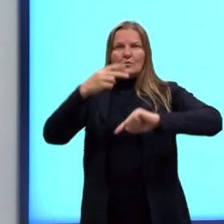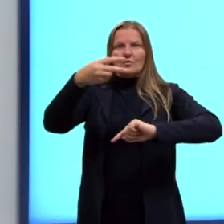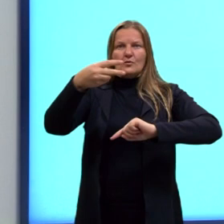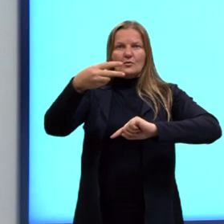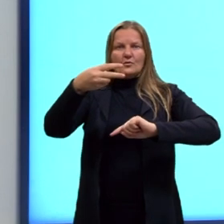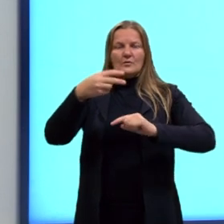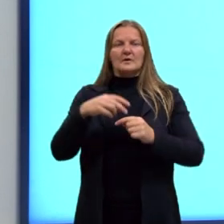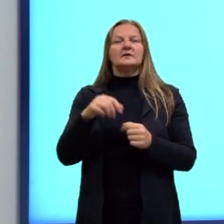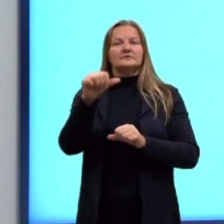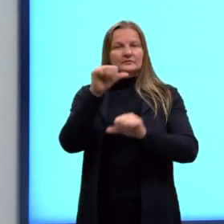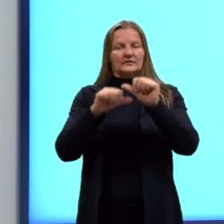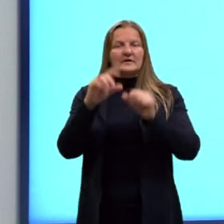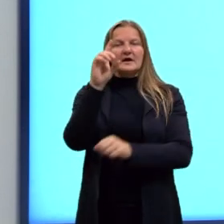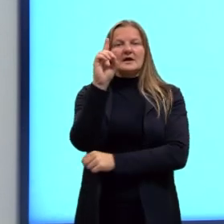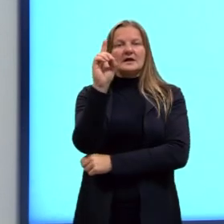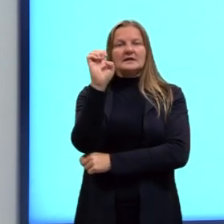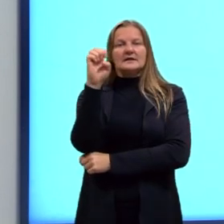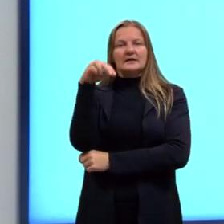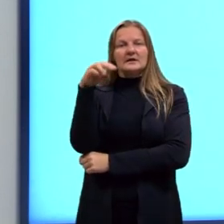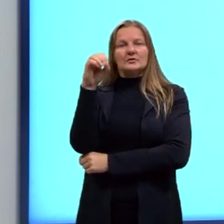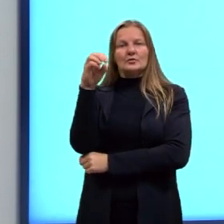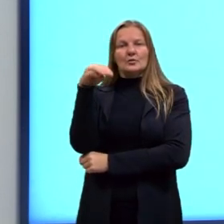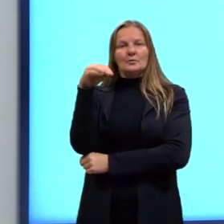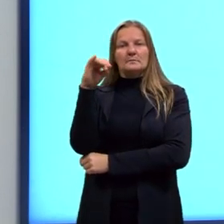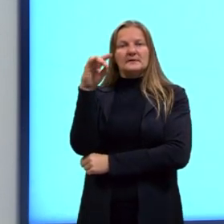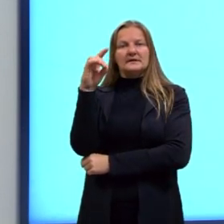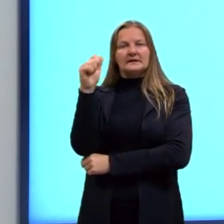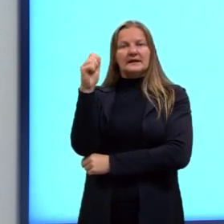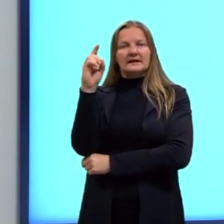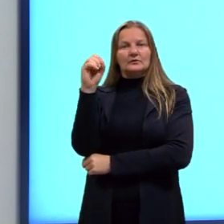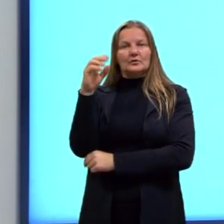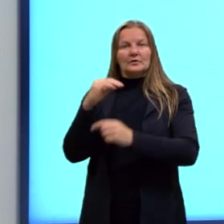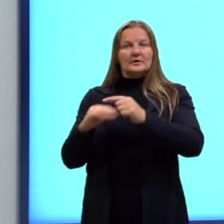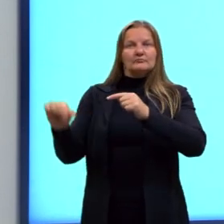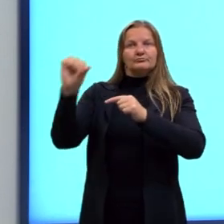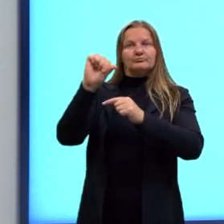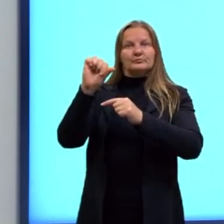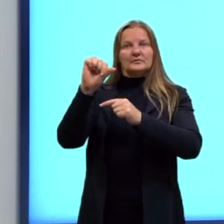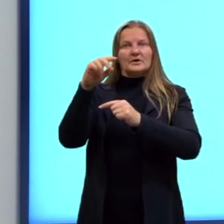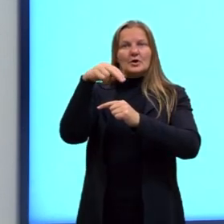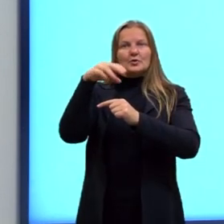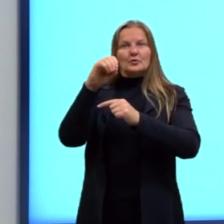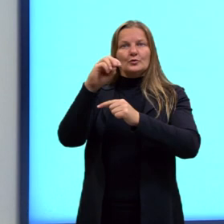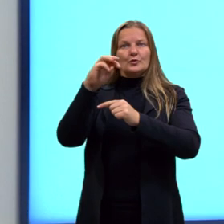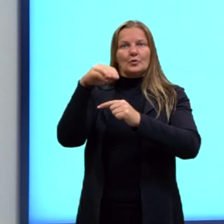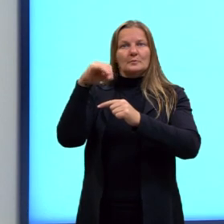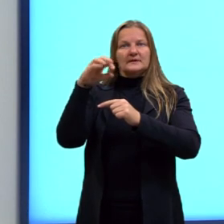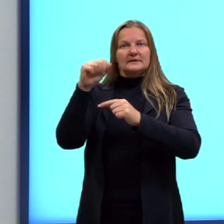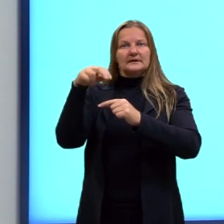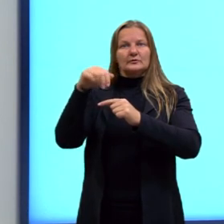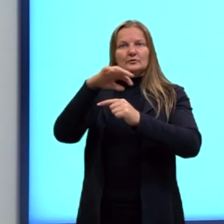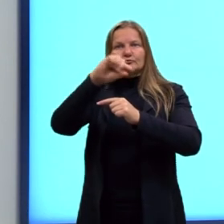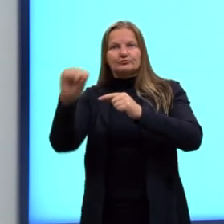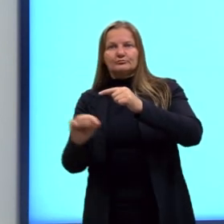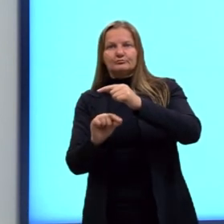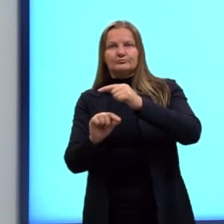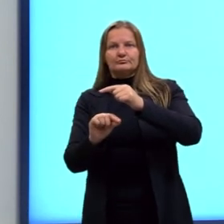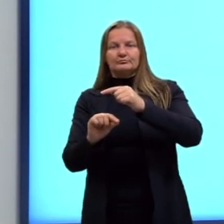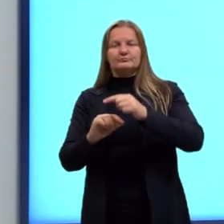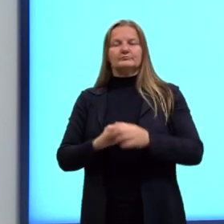denominador, a parte de baixo. Então, só inverteu. O segundo só. O primeiro termo aqui continua igual.